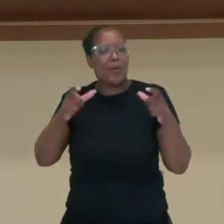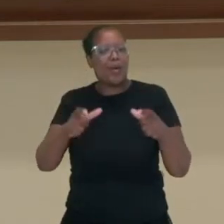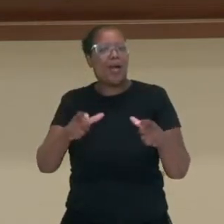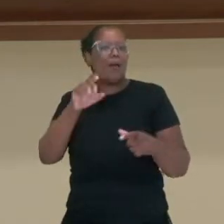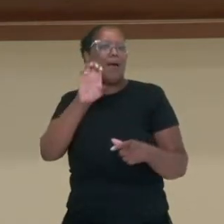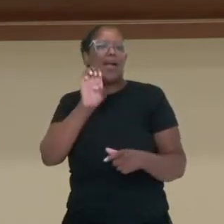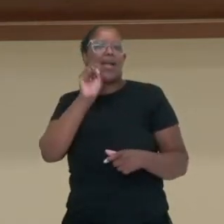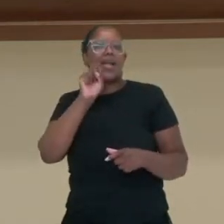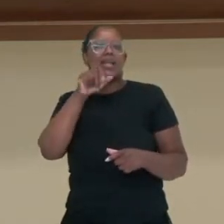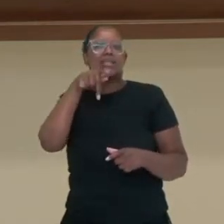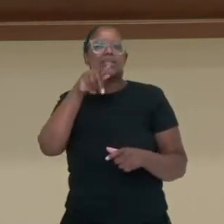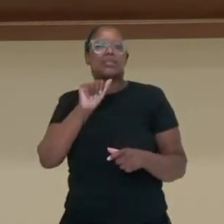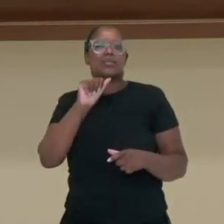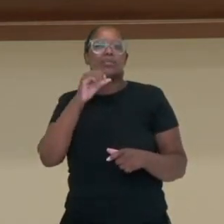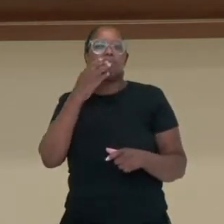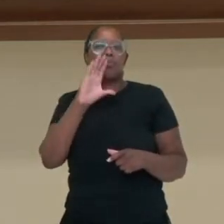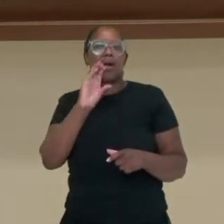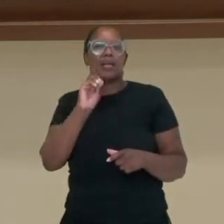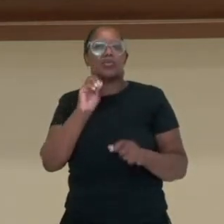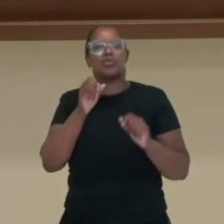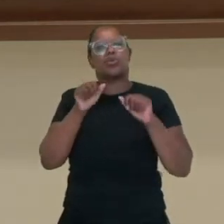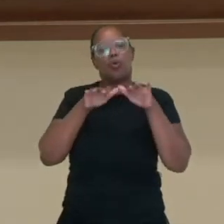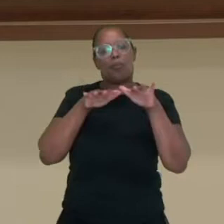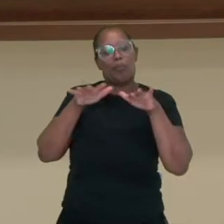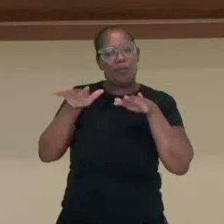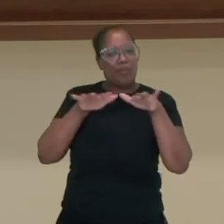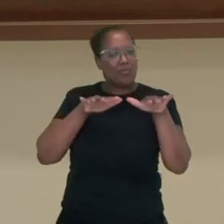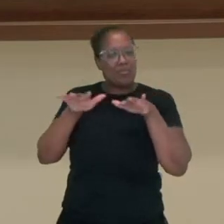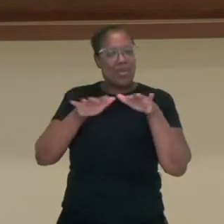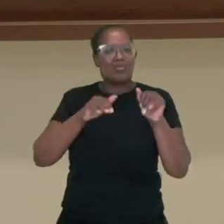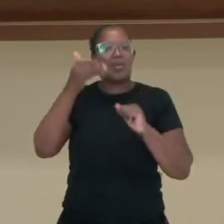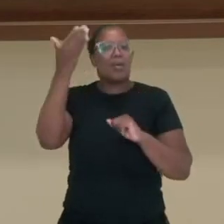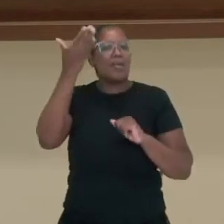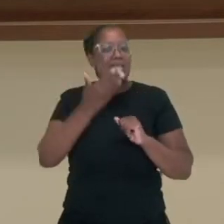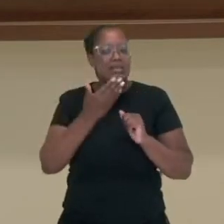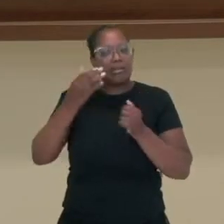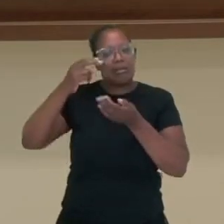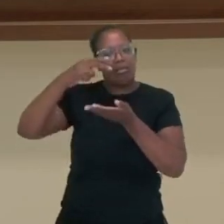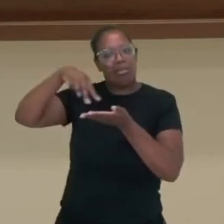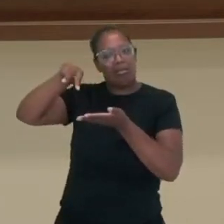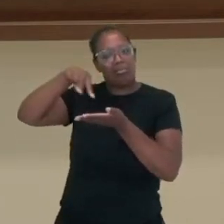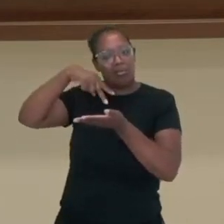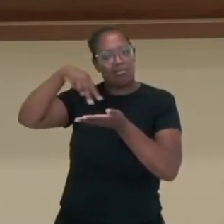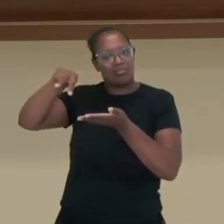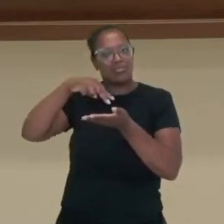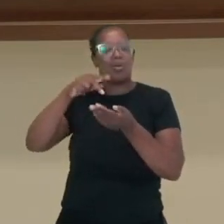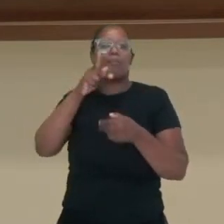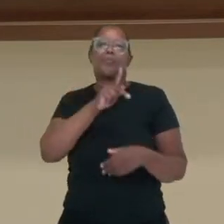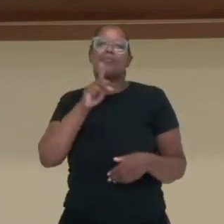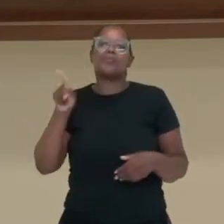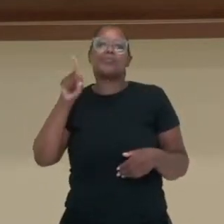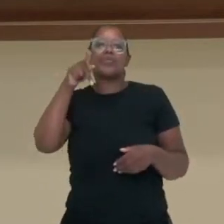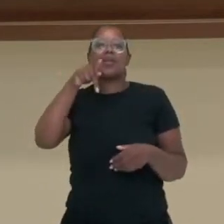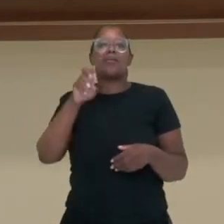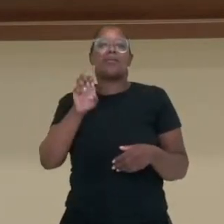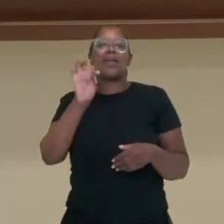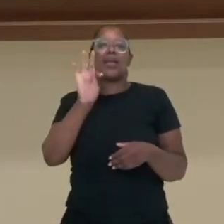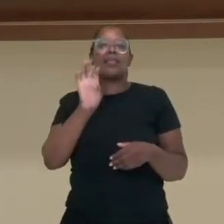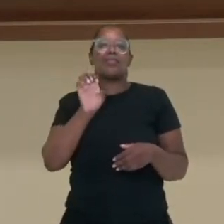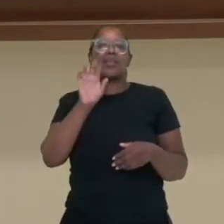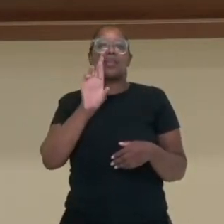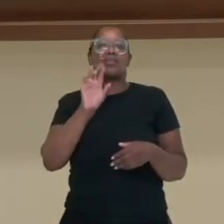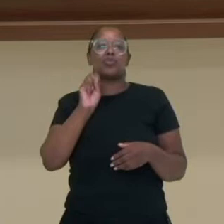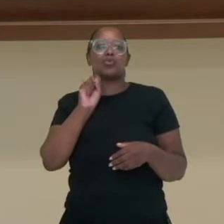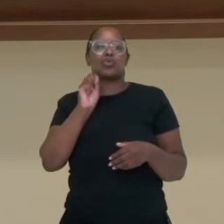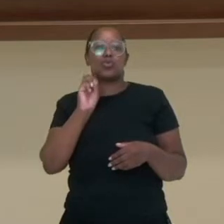um dos elementos do movimento presentes na dança. Eu sou o professor Peterson da disciplina de educação